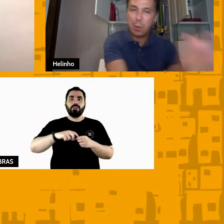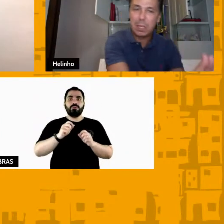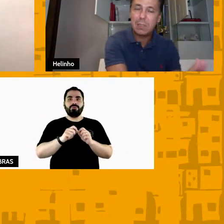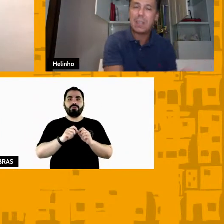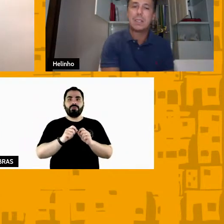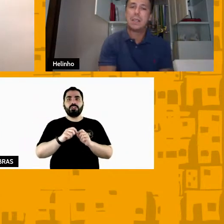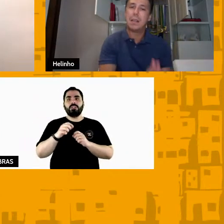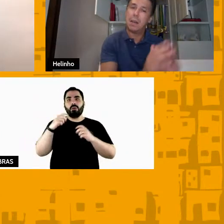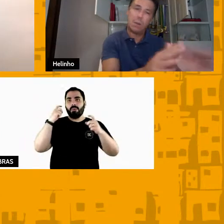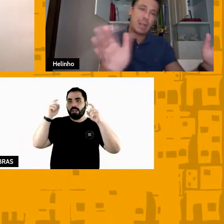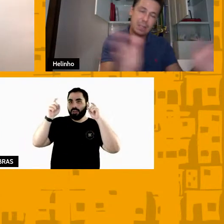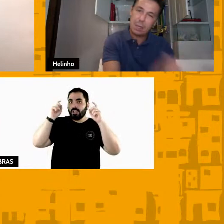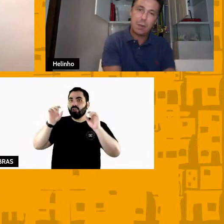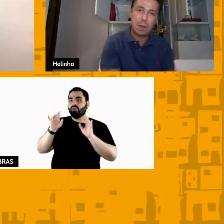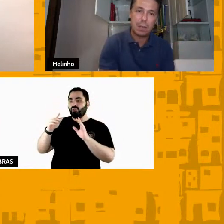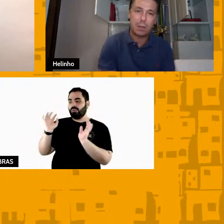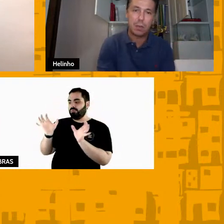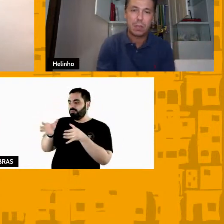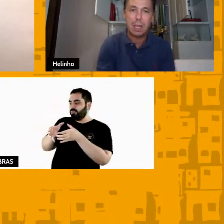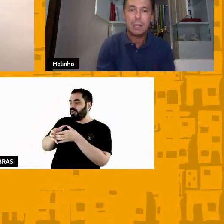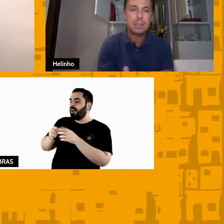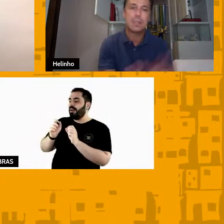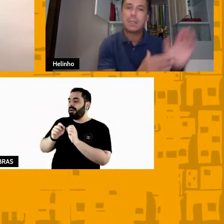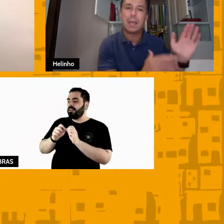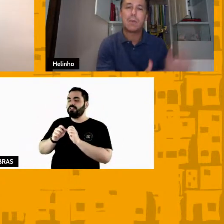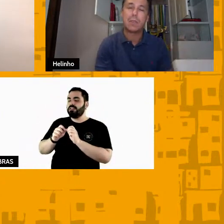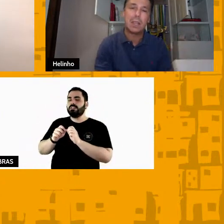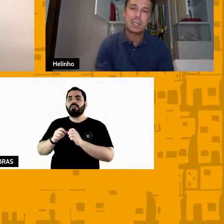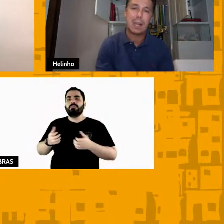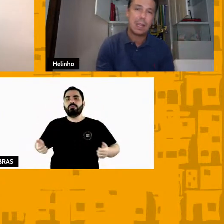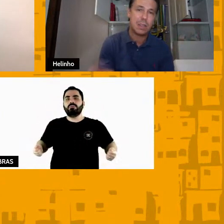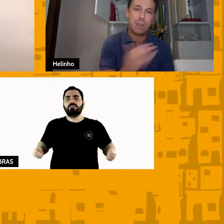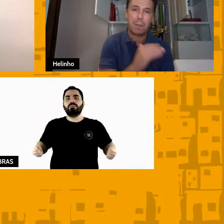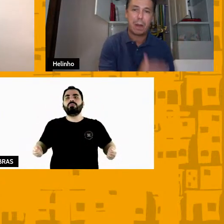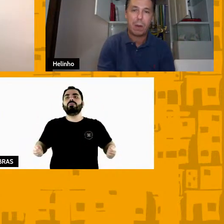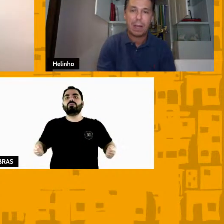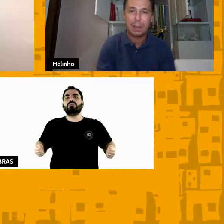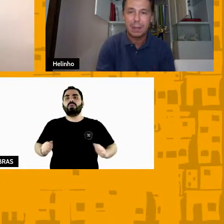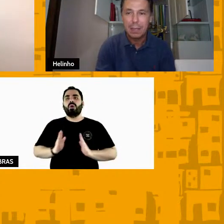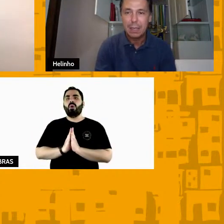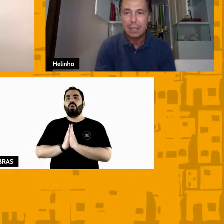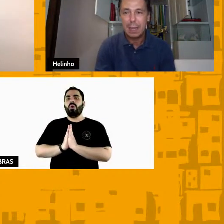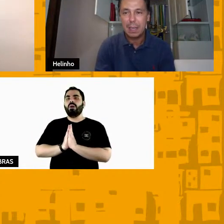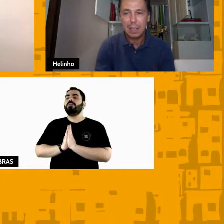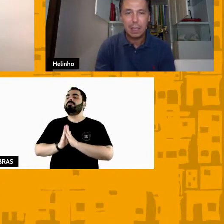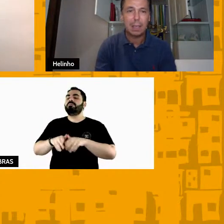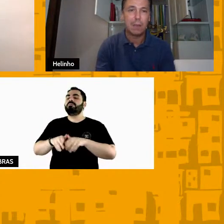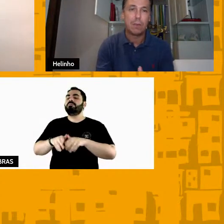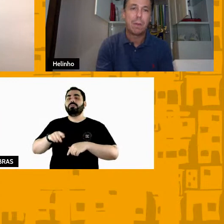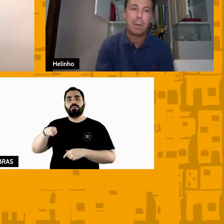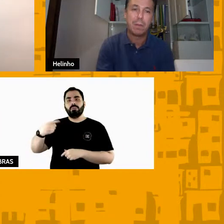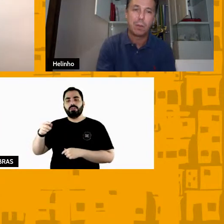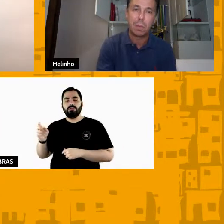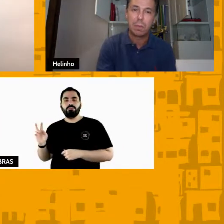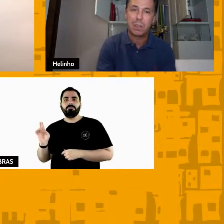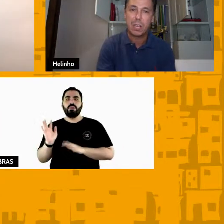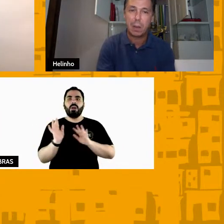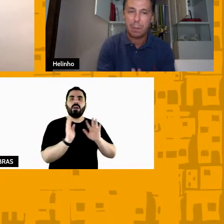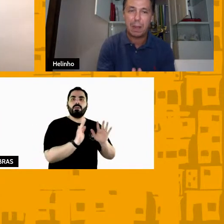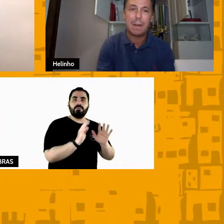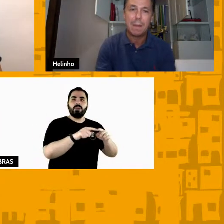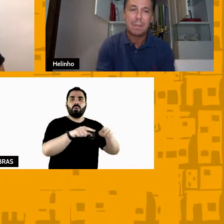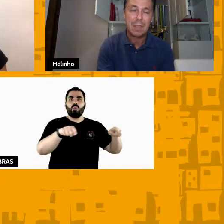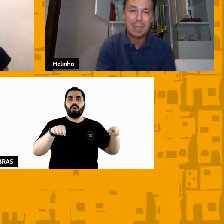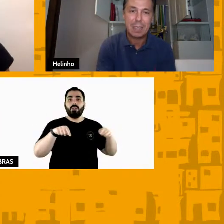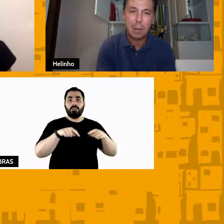físico e depois eles fazem a oração a reunião deles e aí quando eles saem eles já vão para a quadra e aí eu e o Pablo voltamos para o